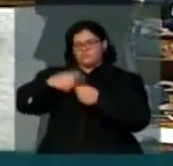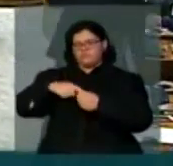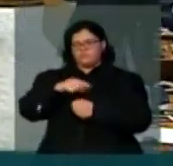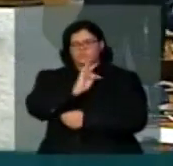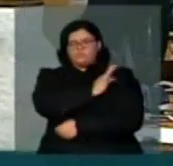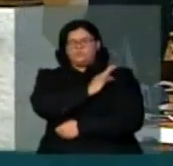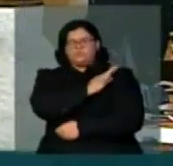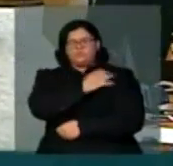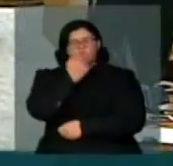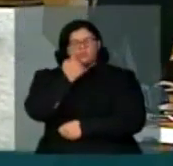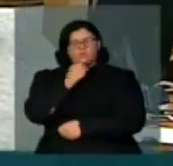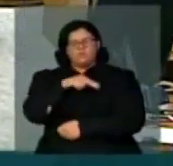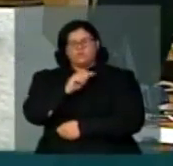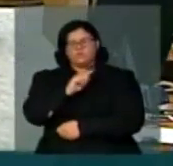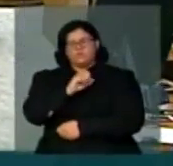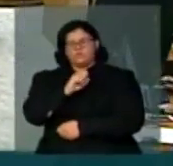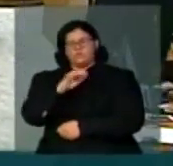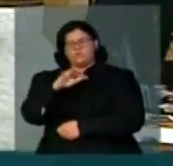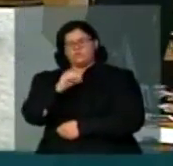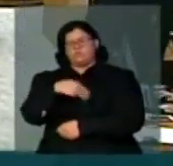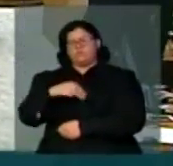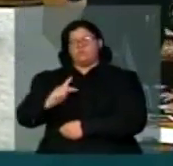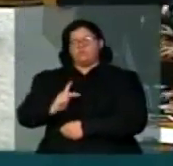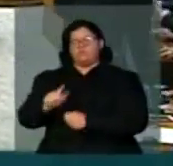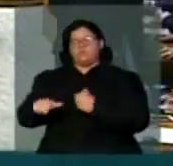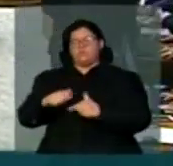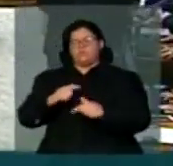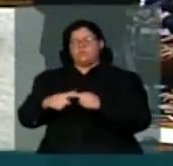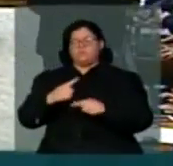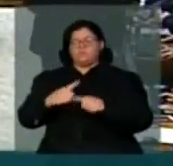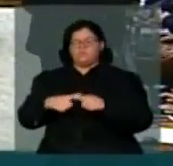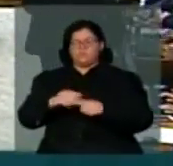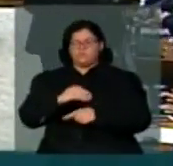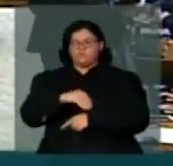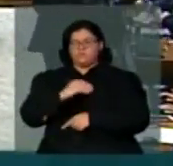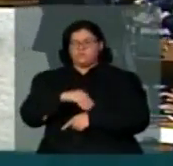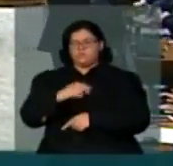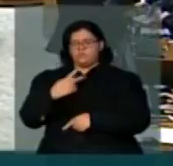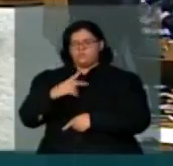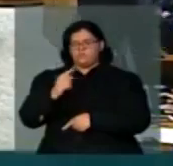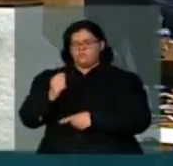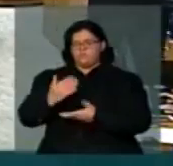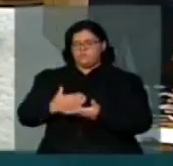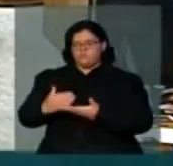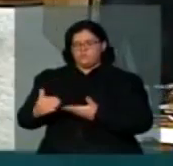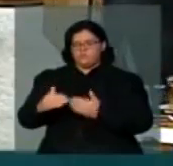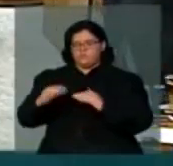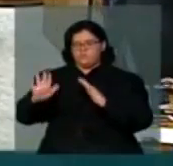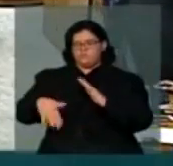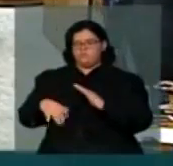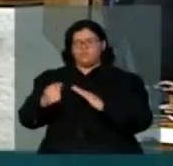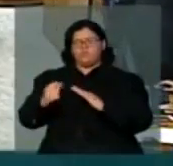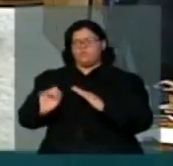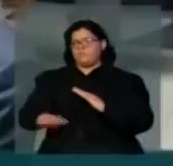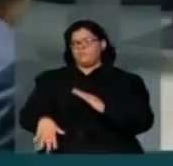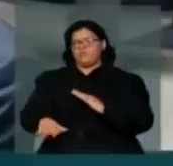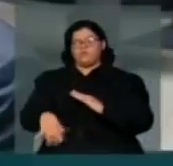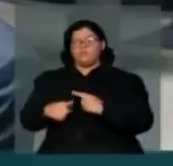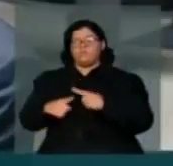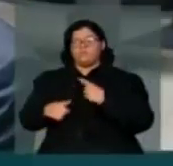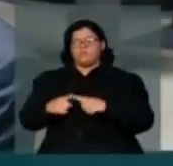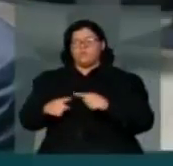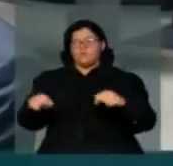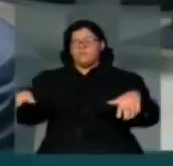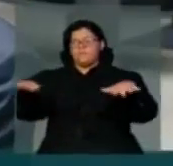técnicos e analistas do Ministério Público Federal, cujo vencimento inicial, Sr. Presidente, é muito inferior às diversas carreiras do Serviço